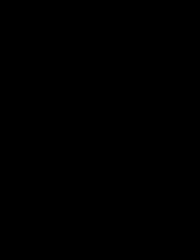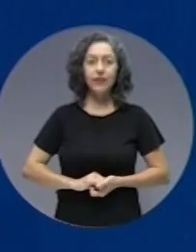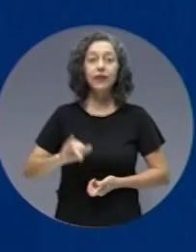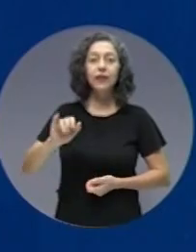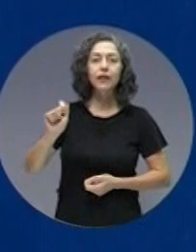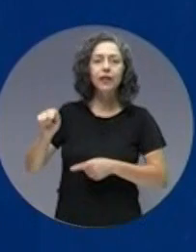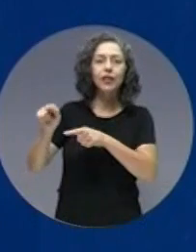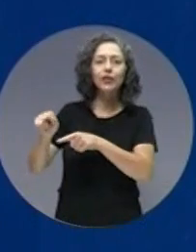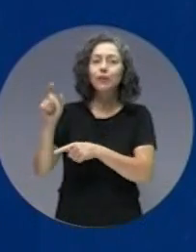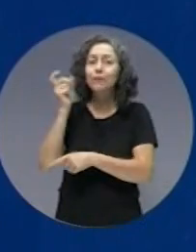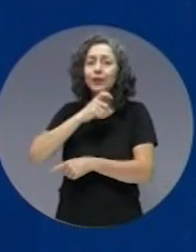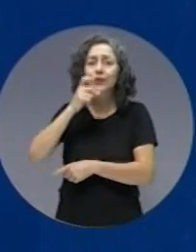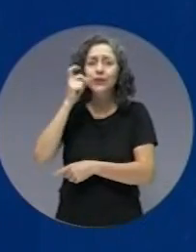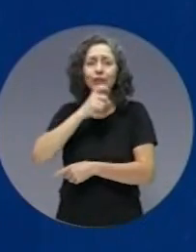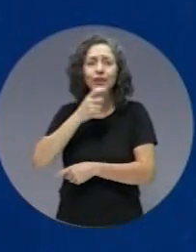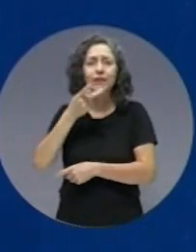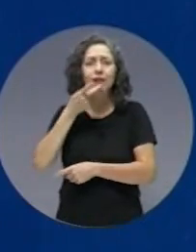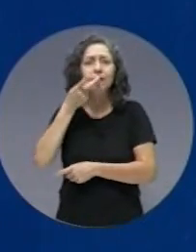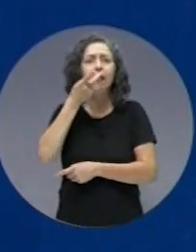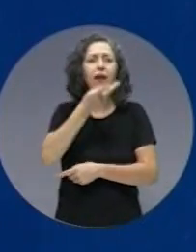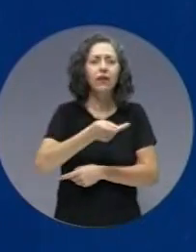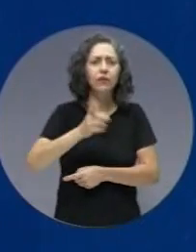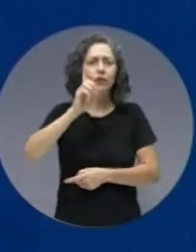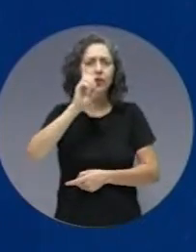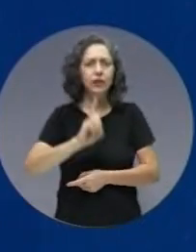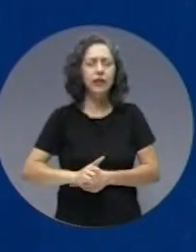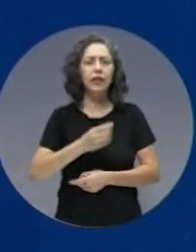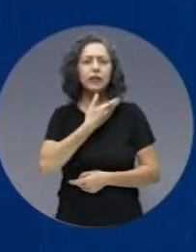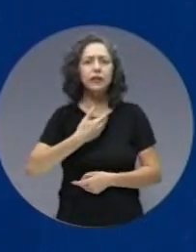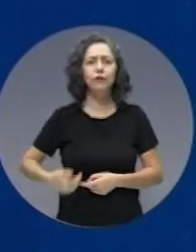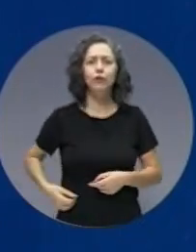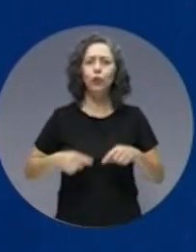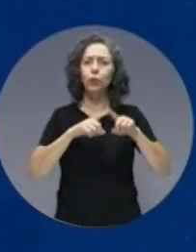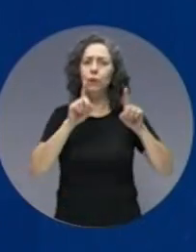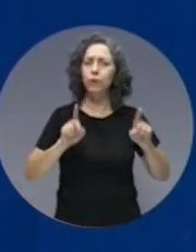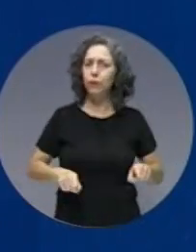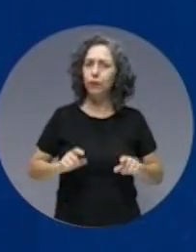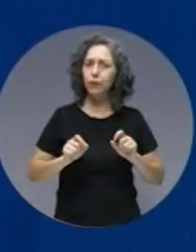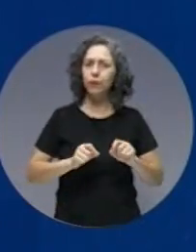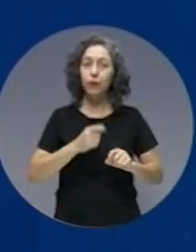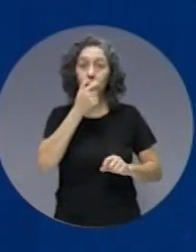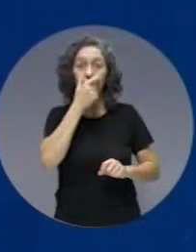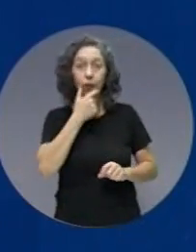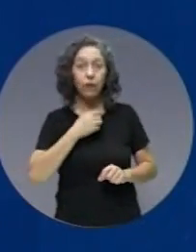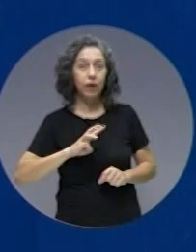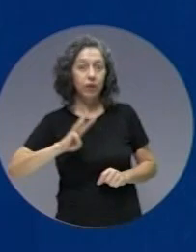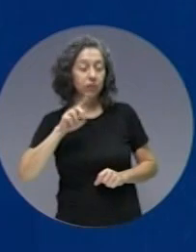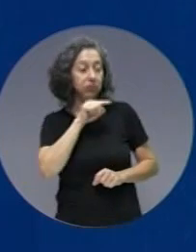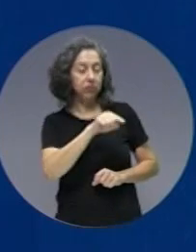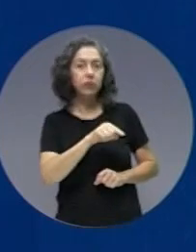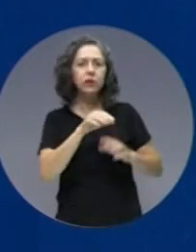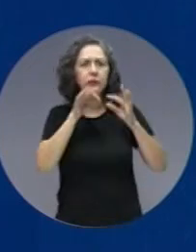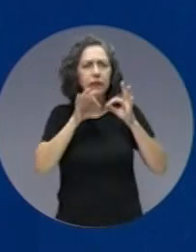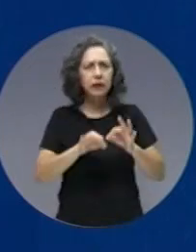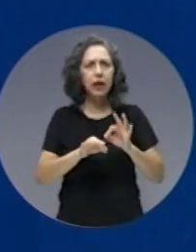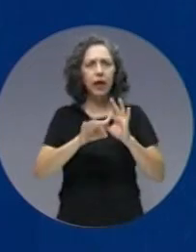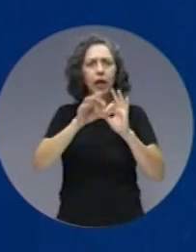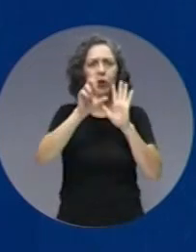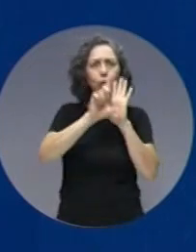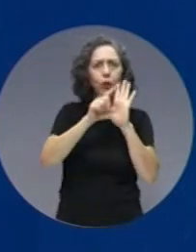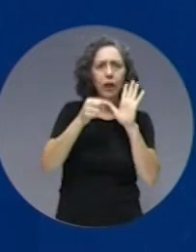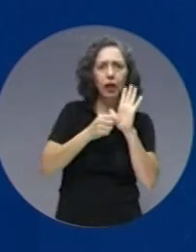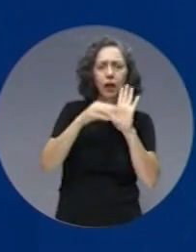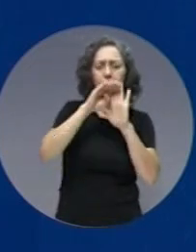Irá já faltou com a verdade ao falar de direitos dos servidores públicos. Vanderlei Barbosa cumpriu a legislação e publicou a lei